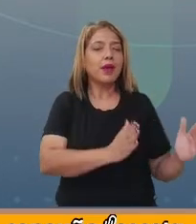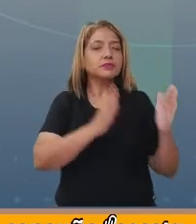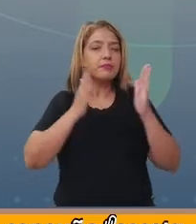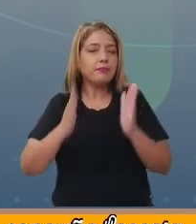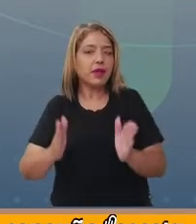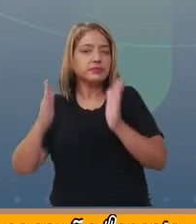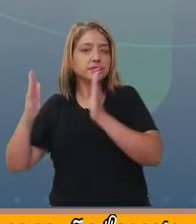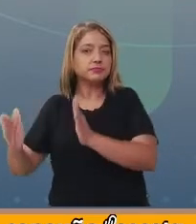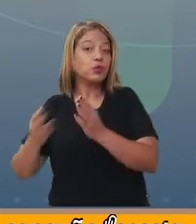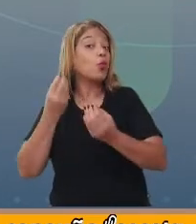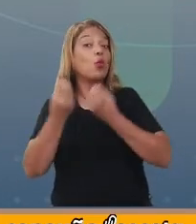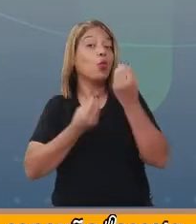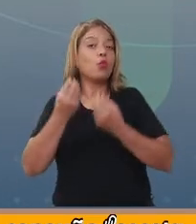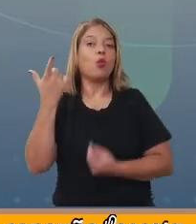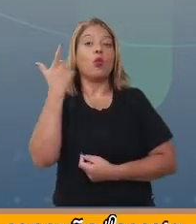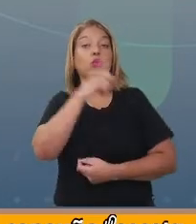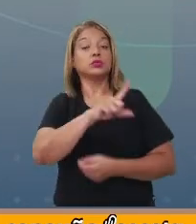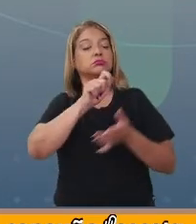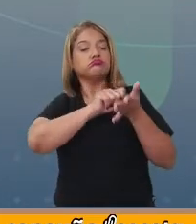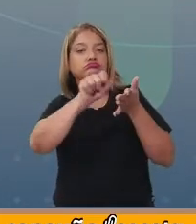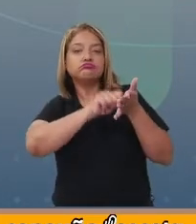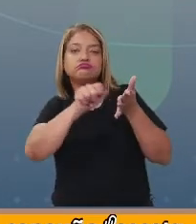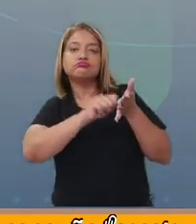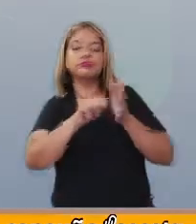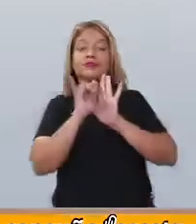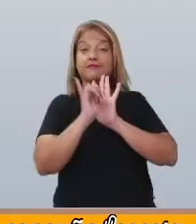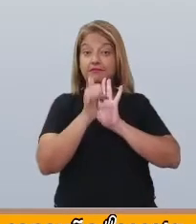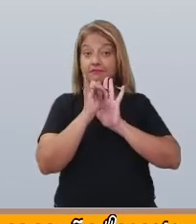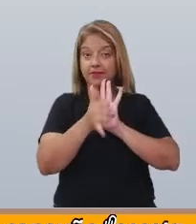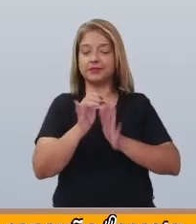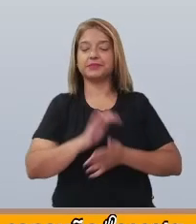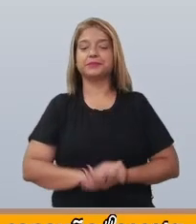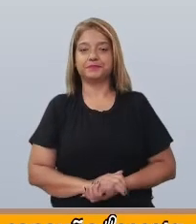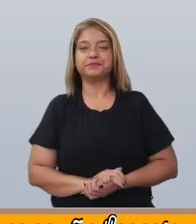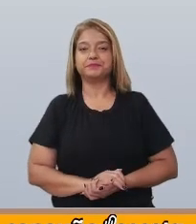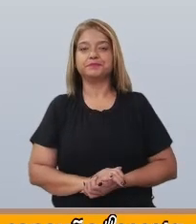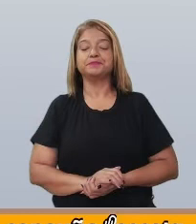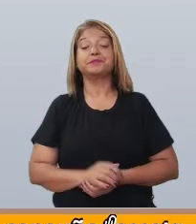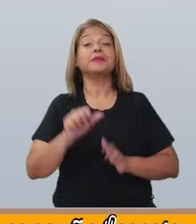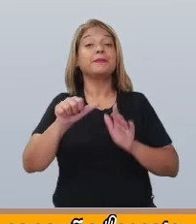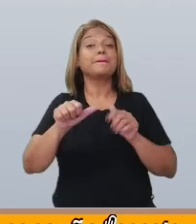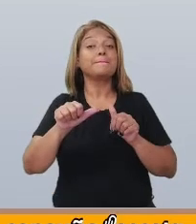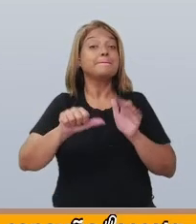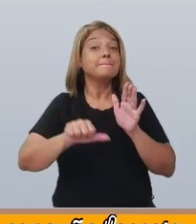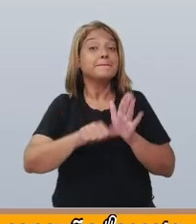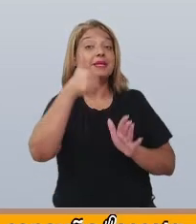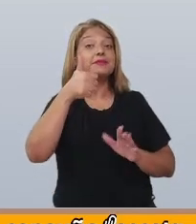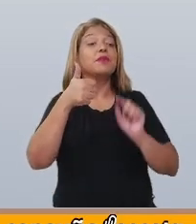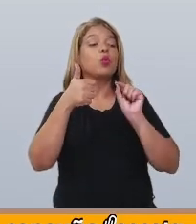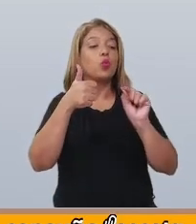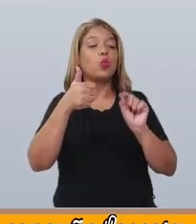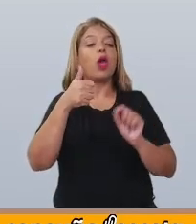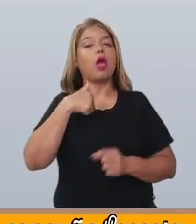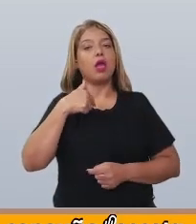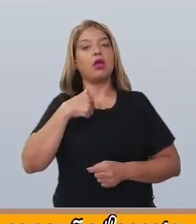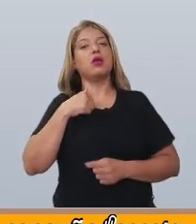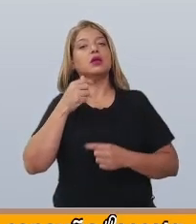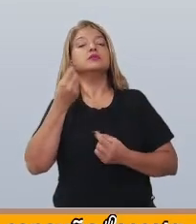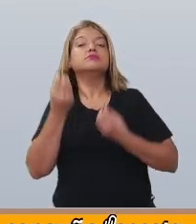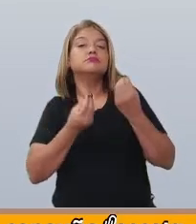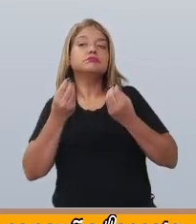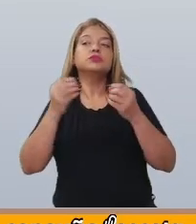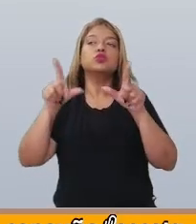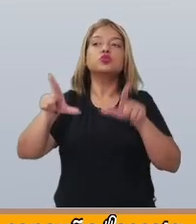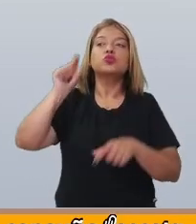produzir uma fábula. Vamos aprender? Primeiro, inicia-se escolhendo a moral